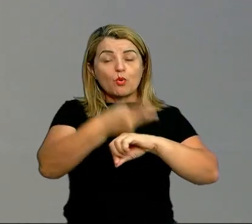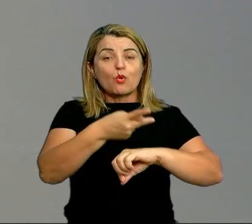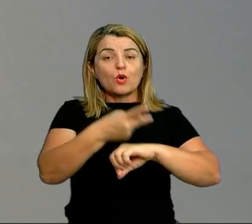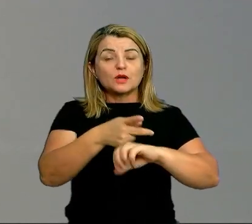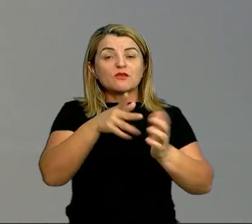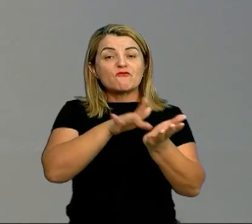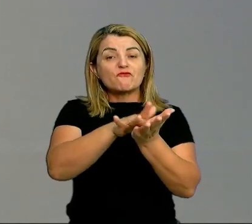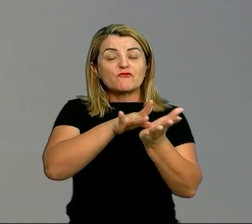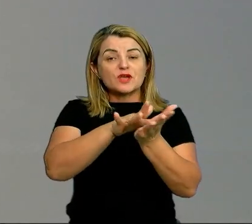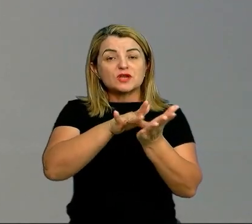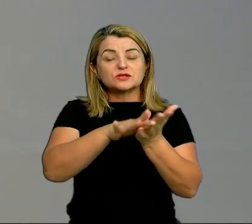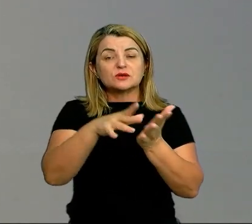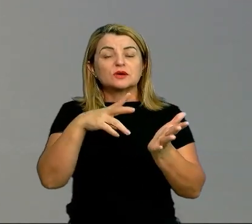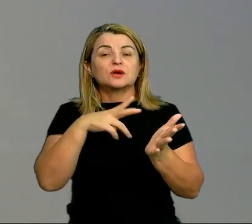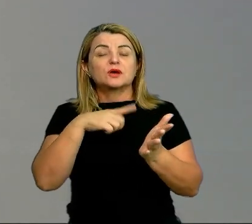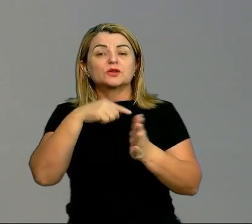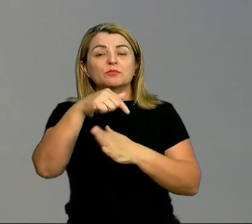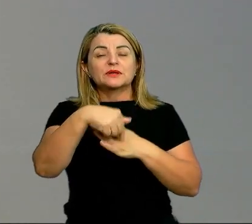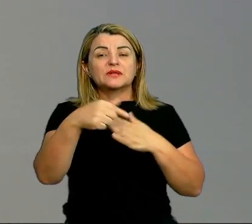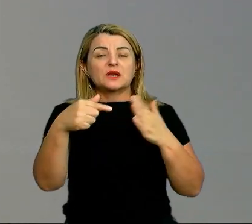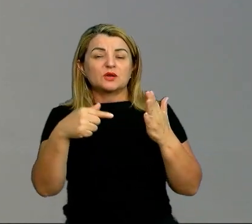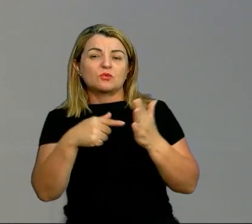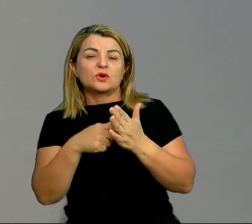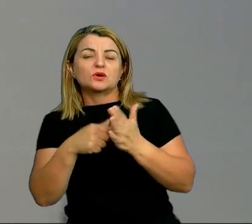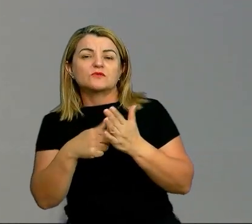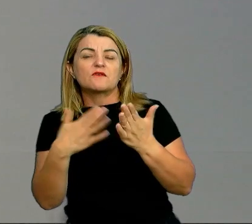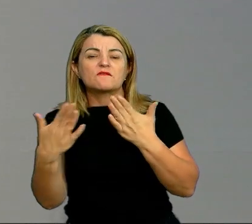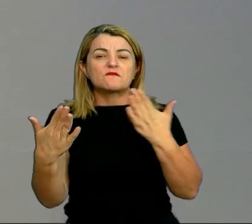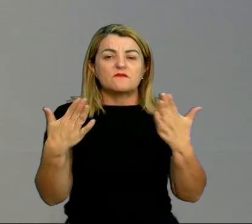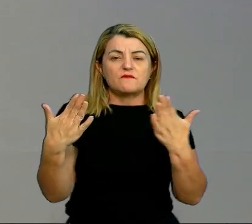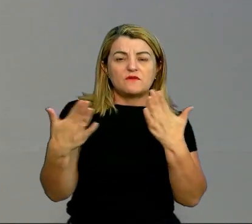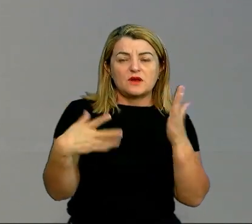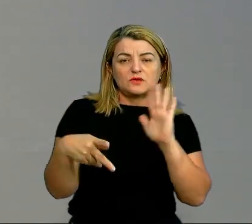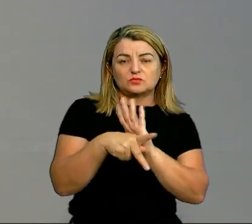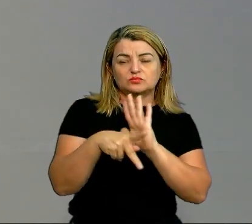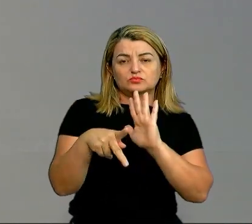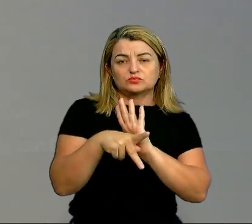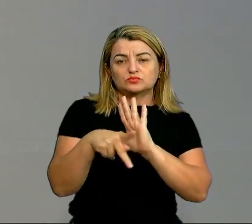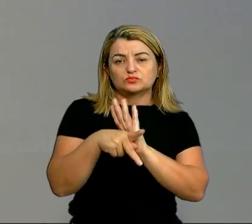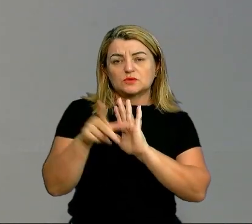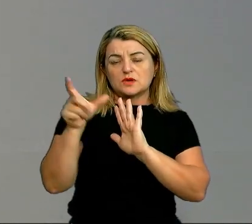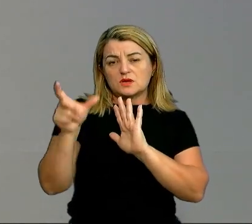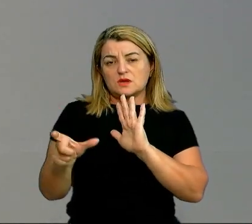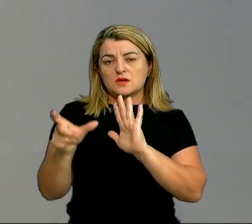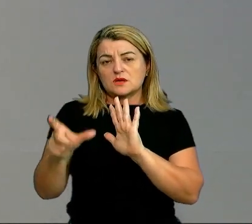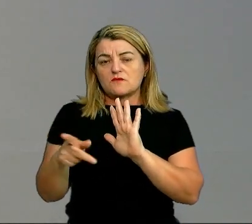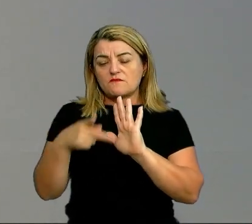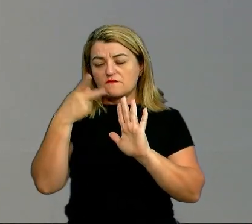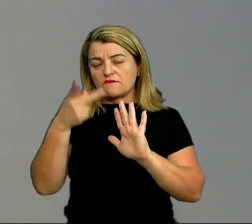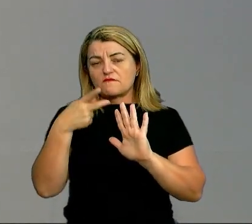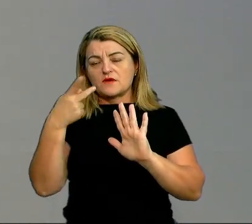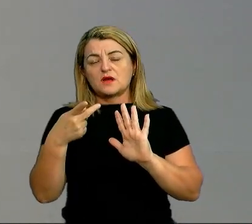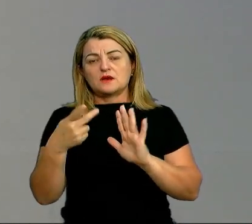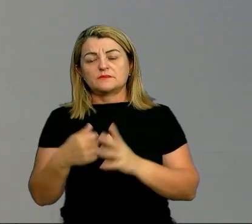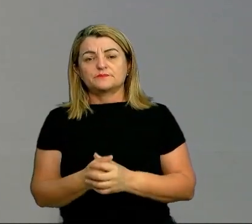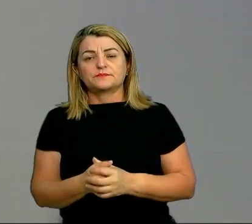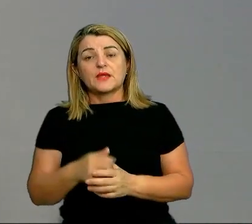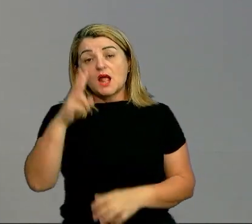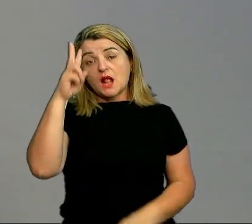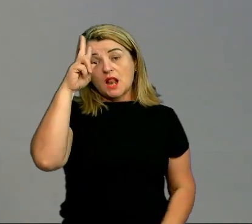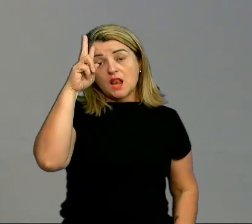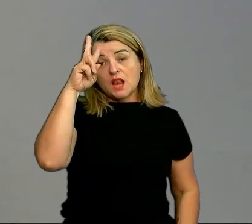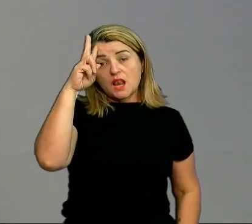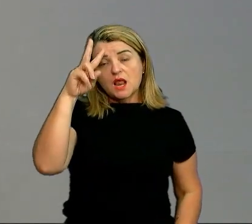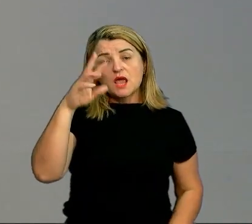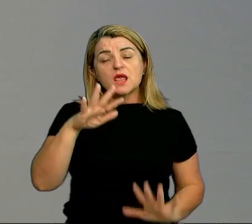Então, aqui eu tenho uma metalinguagem, não é? Então, ele vai falar de produção do próprio poeta. É um poeta que fala dele mesmo. E aí, lembra que